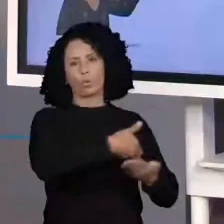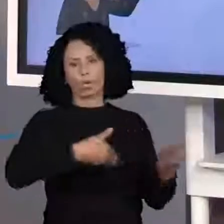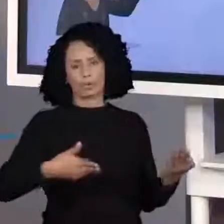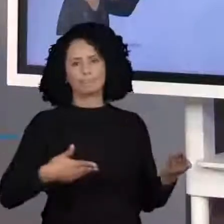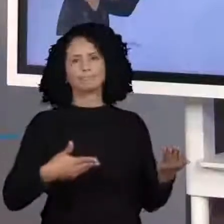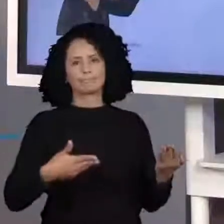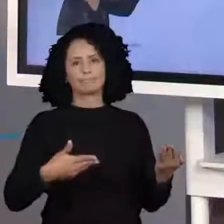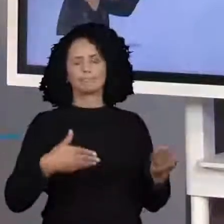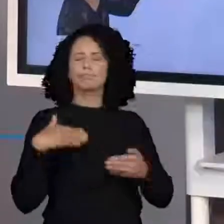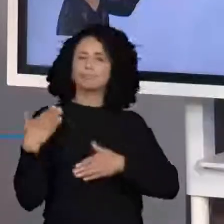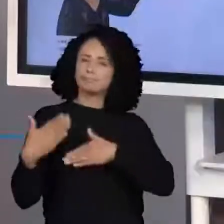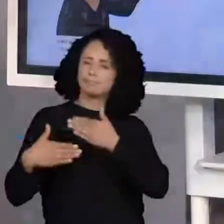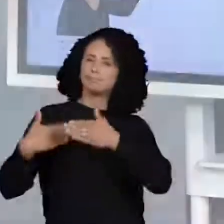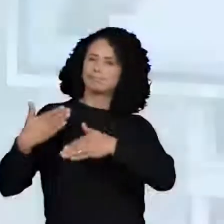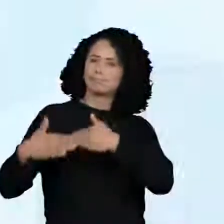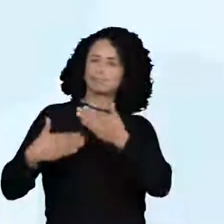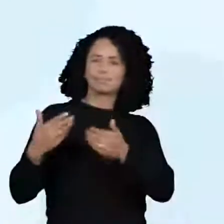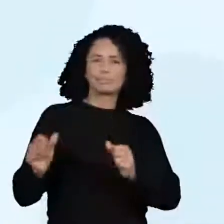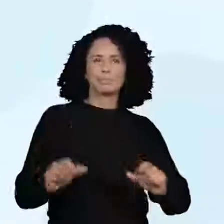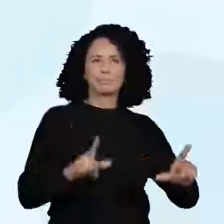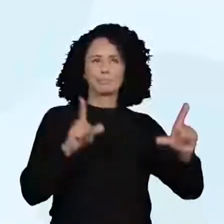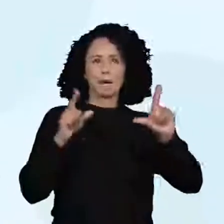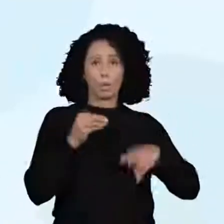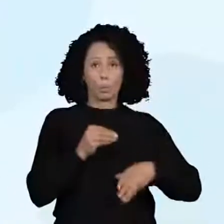bem. Vamos caminhar. Vem aqui comigo, vem na tela.